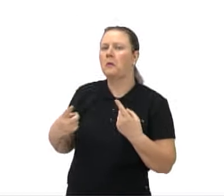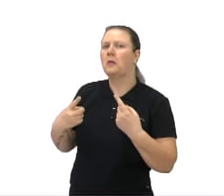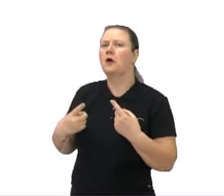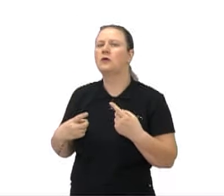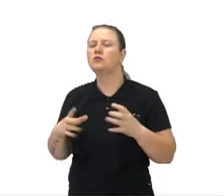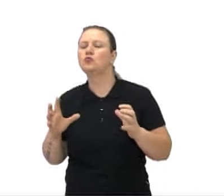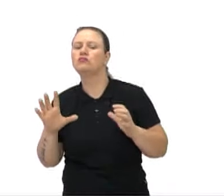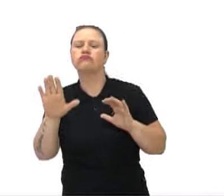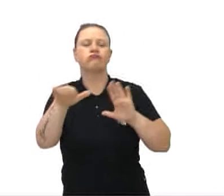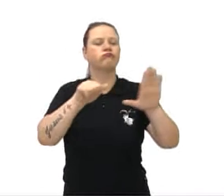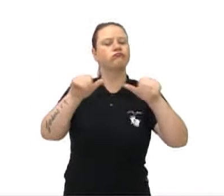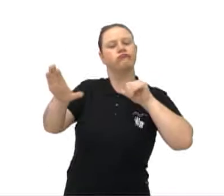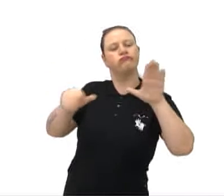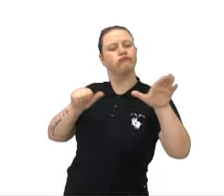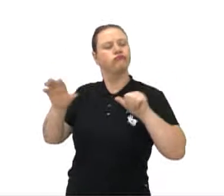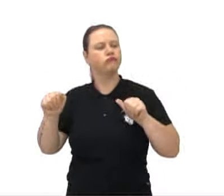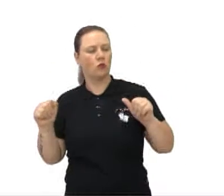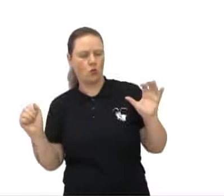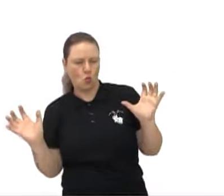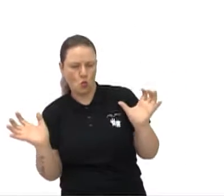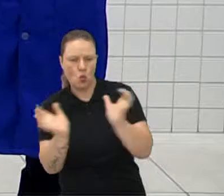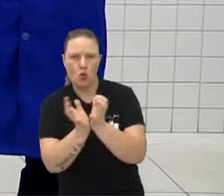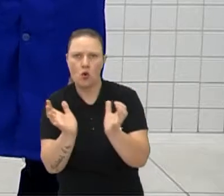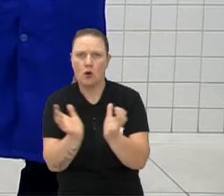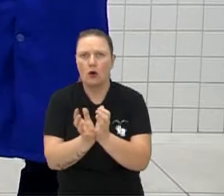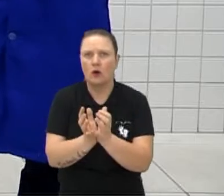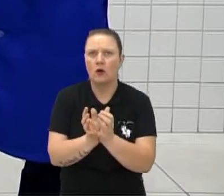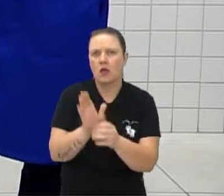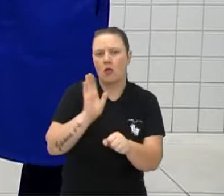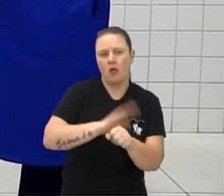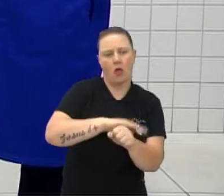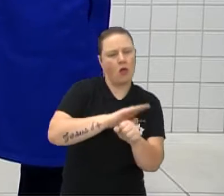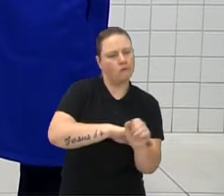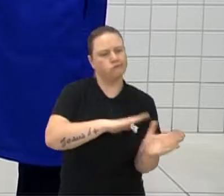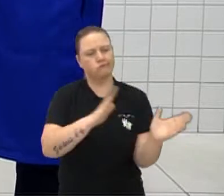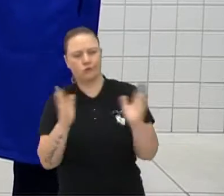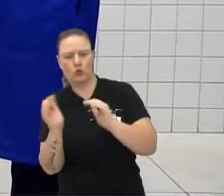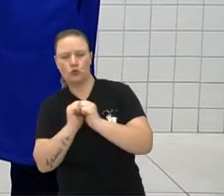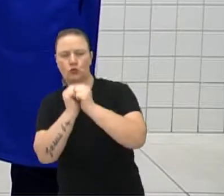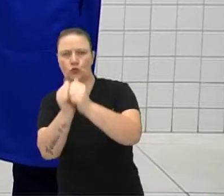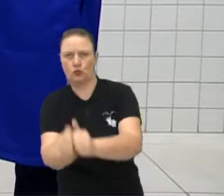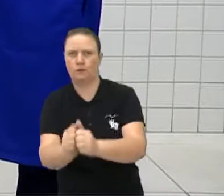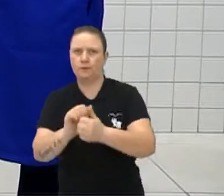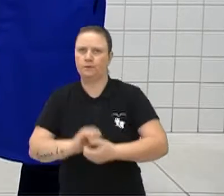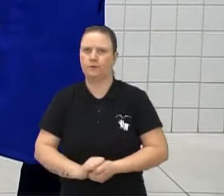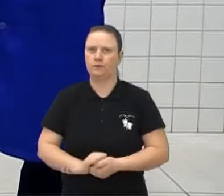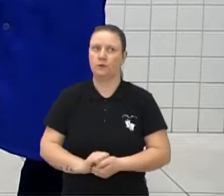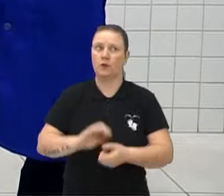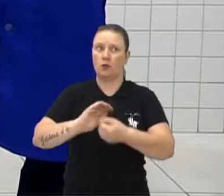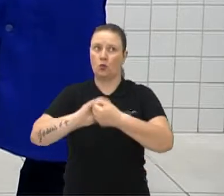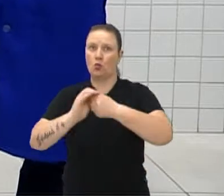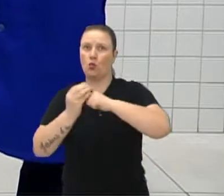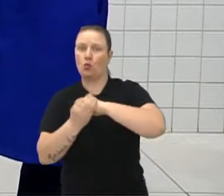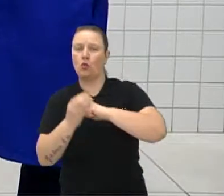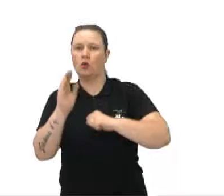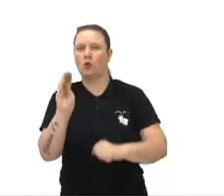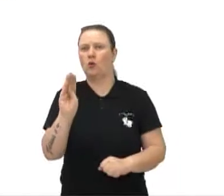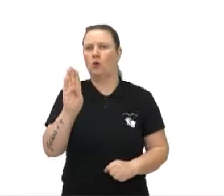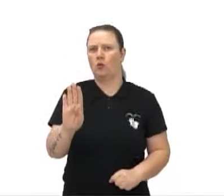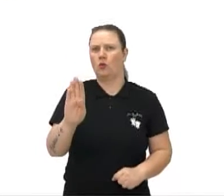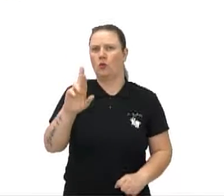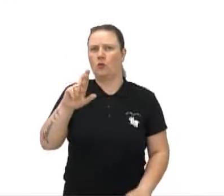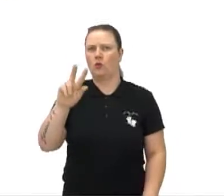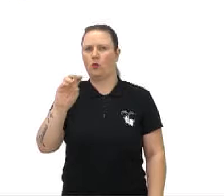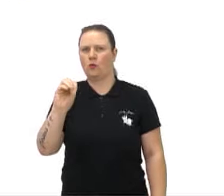se juntavam, formavam grupos para passar o tempo, tá? No bairro do Brooklyn, lá em Nova York,